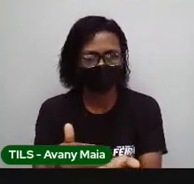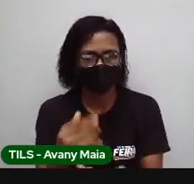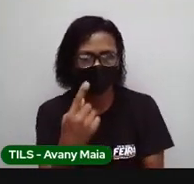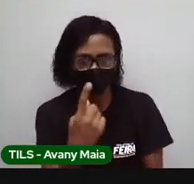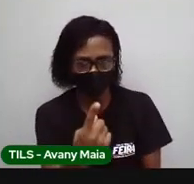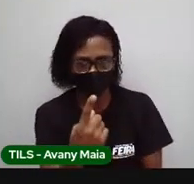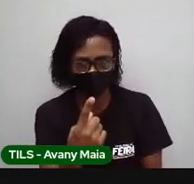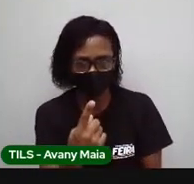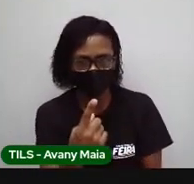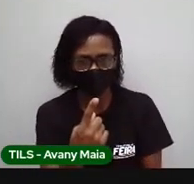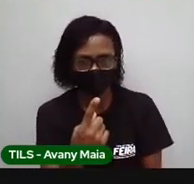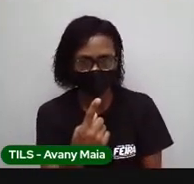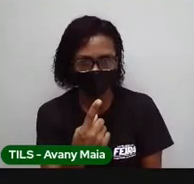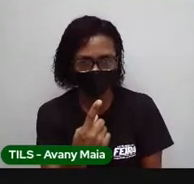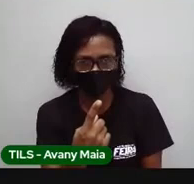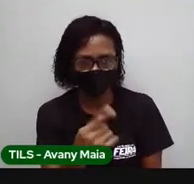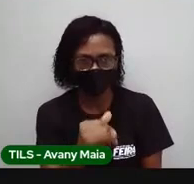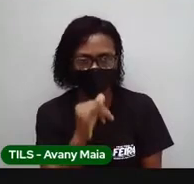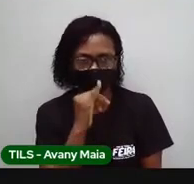cada vez. Bom,